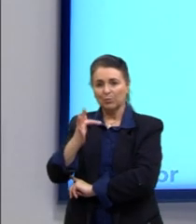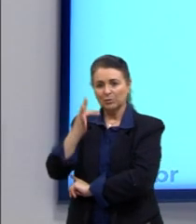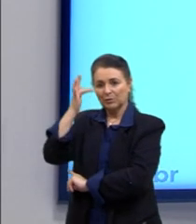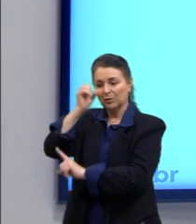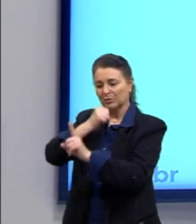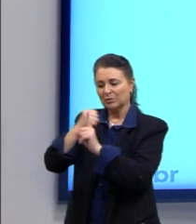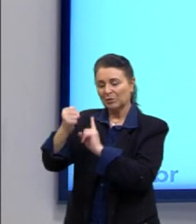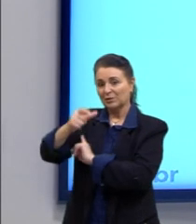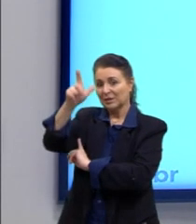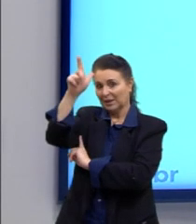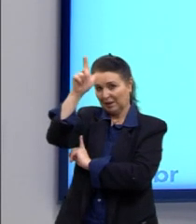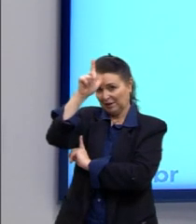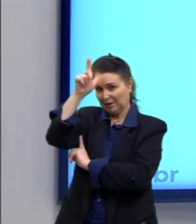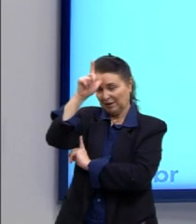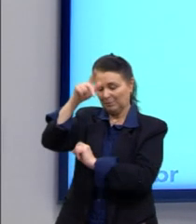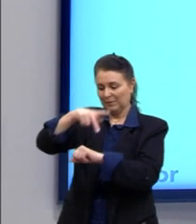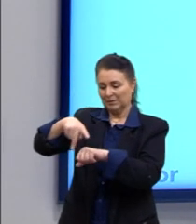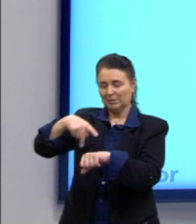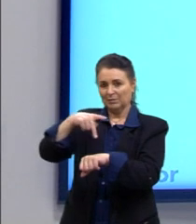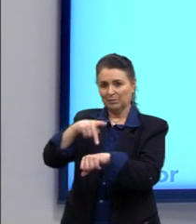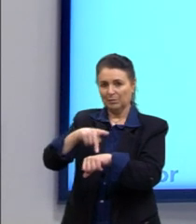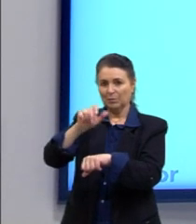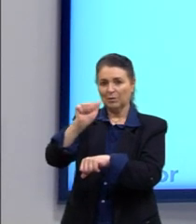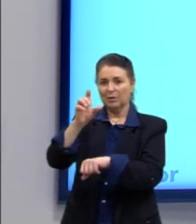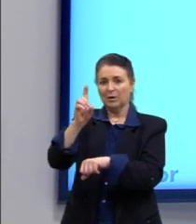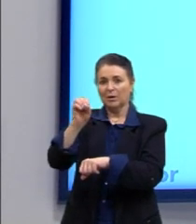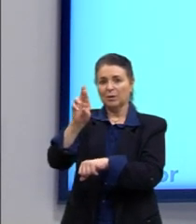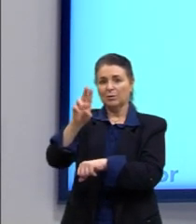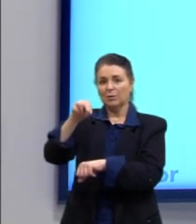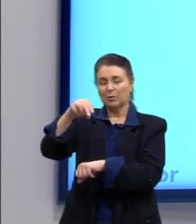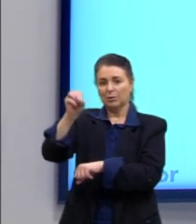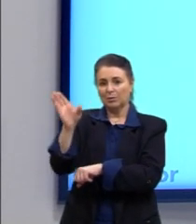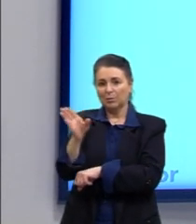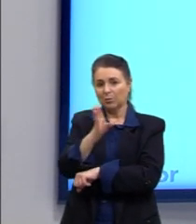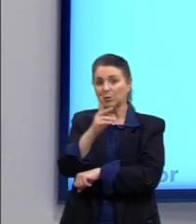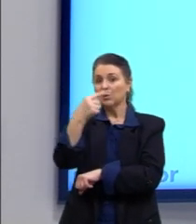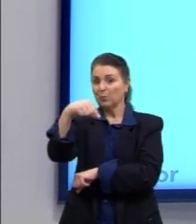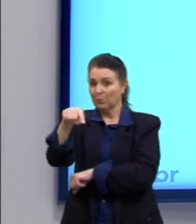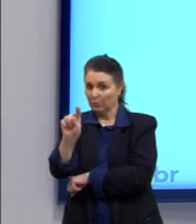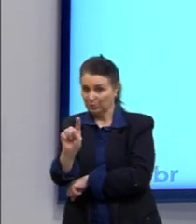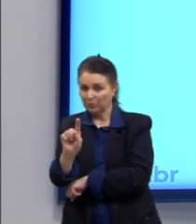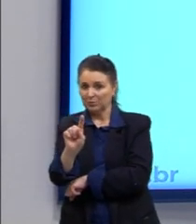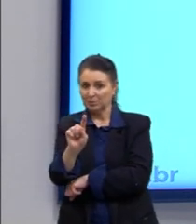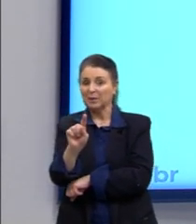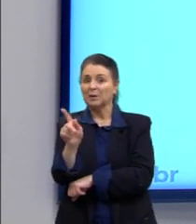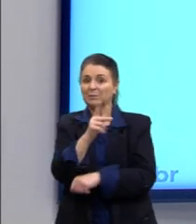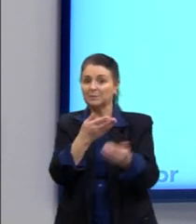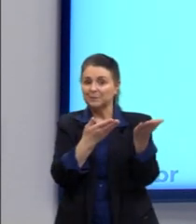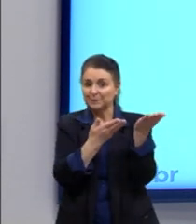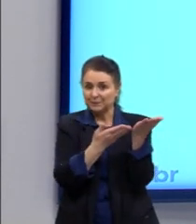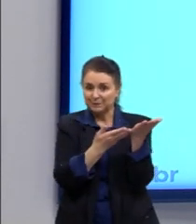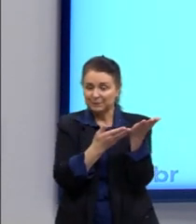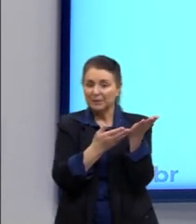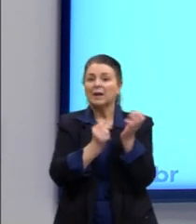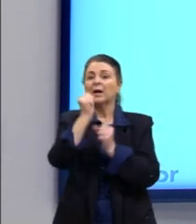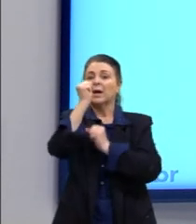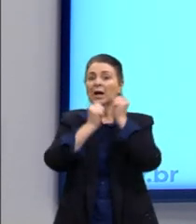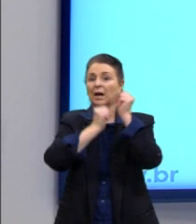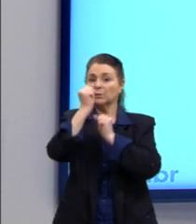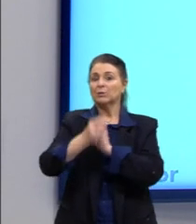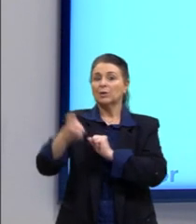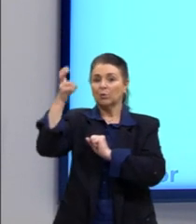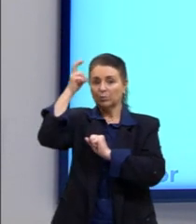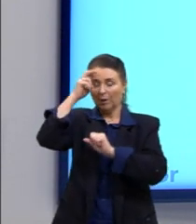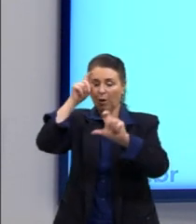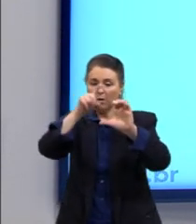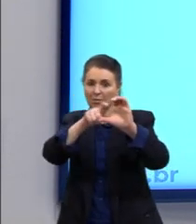sociólogos alemães, o Adorno e o Horkheimer, a indústria cultural tem como único objetivo a dependência